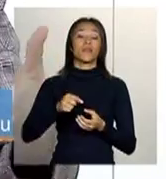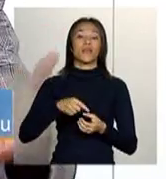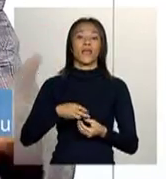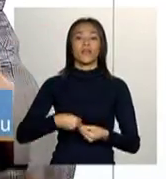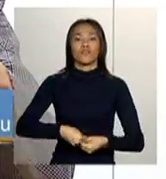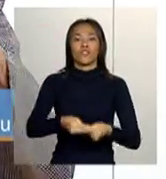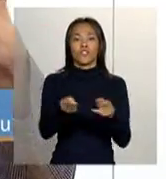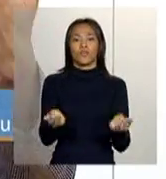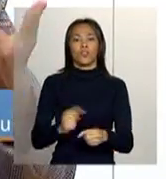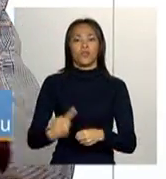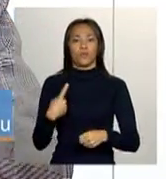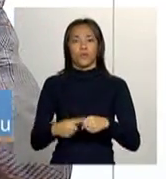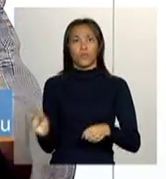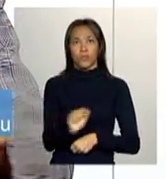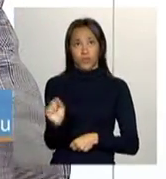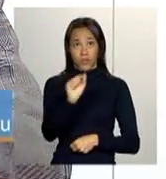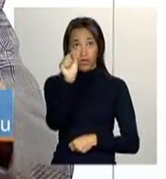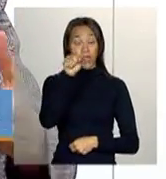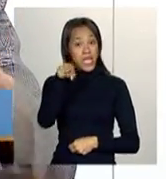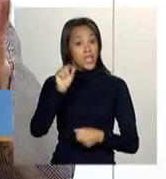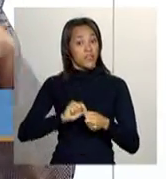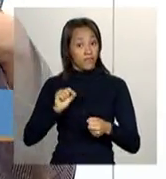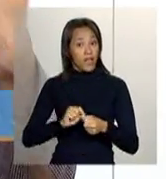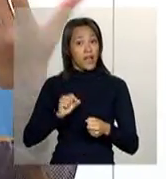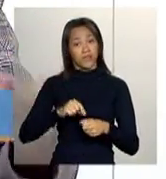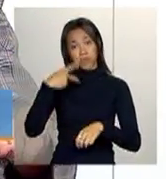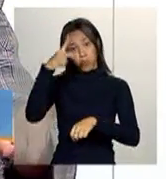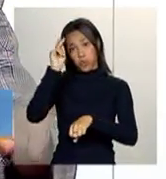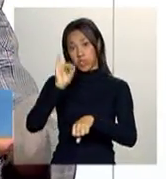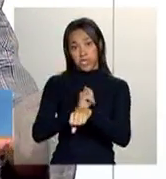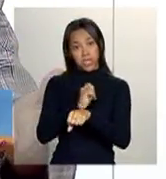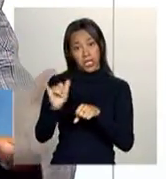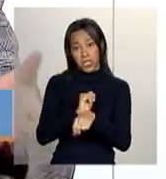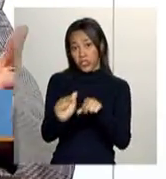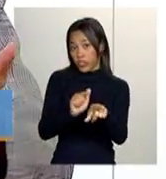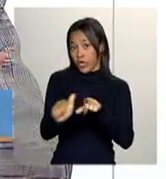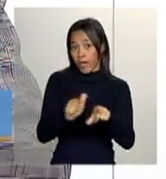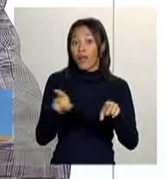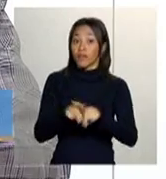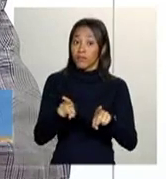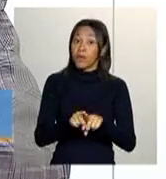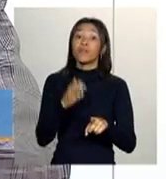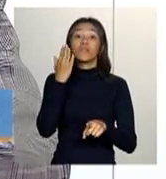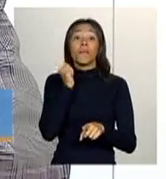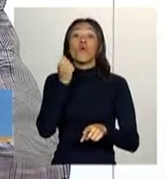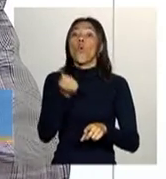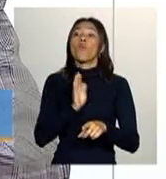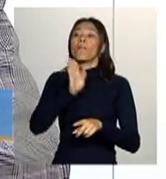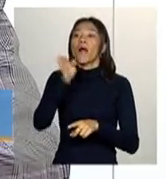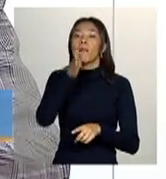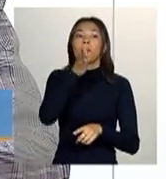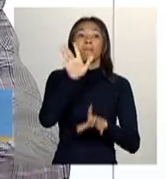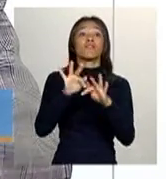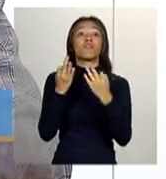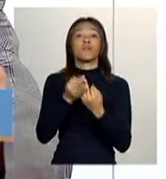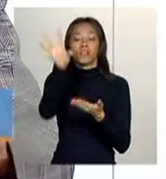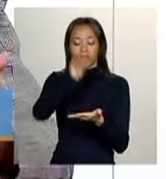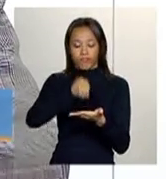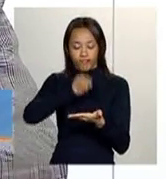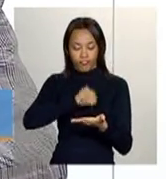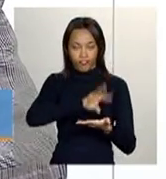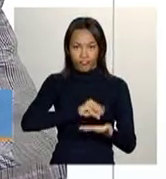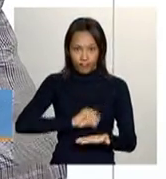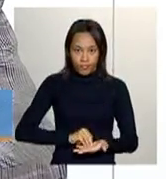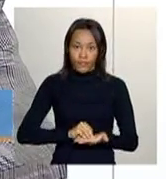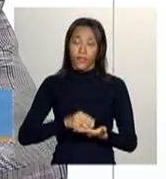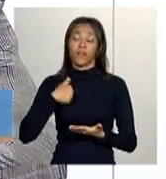que eles, estados e municípios, para que eles façam várias ações, entre elas, a Busca Ativa. Agora, na Busca Ativa, o que a gente tem, na verdade, que a gente tanto